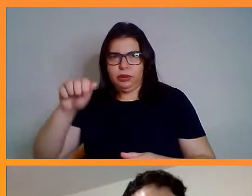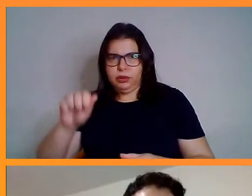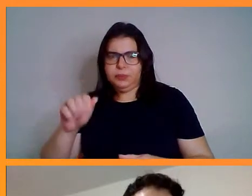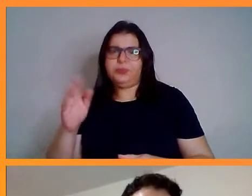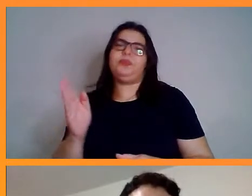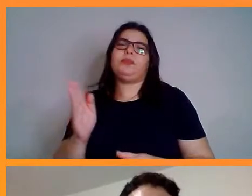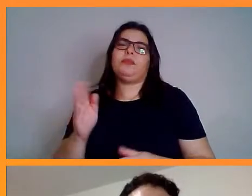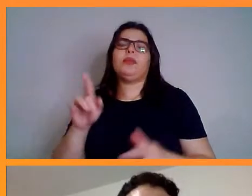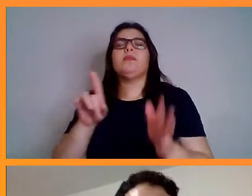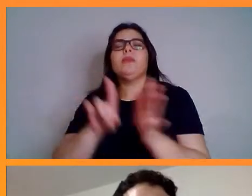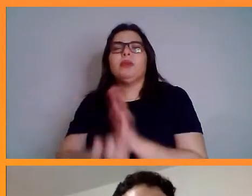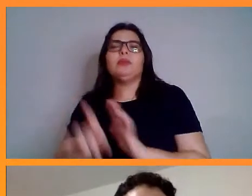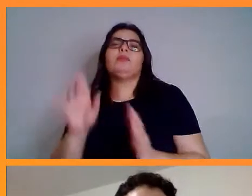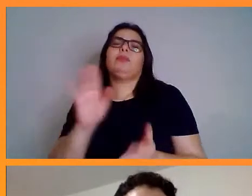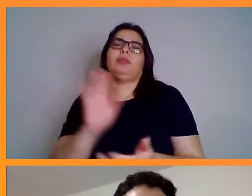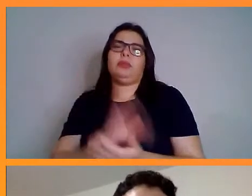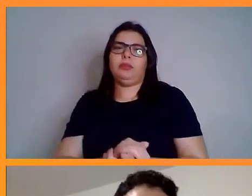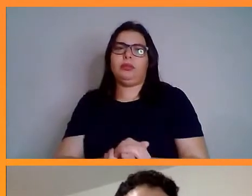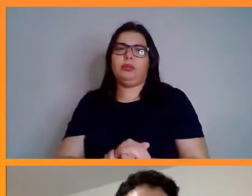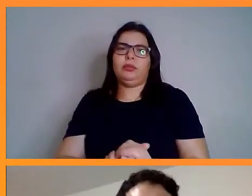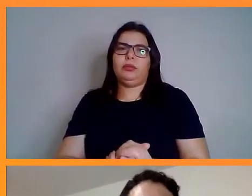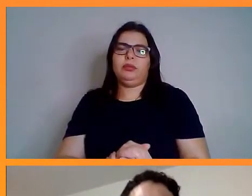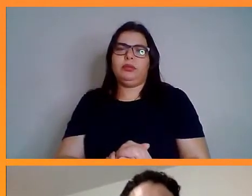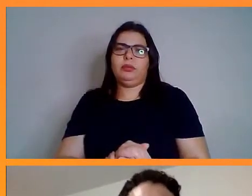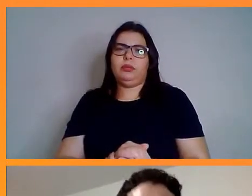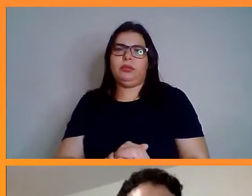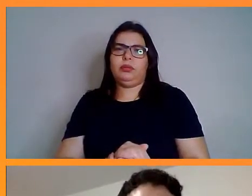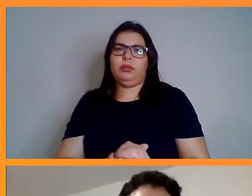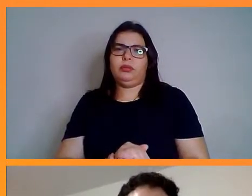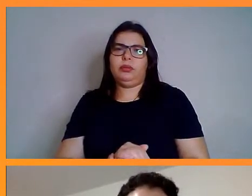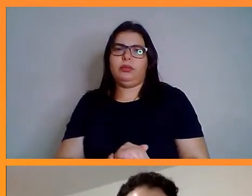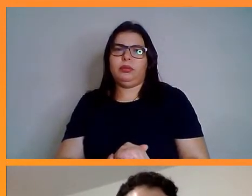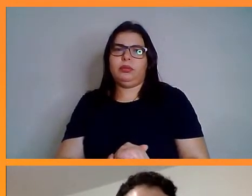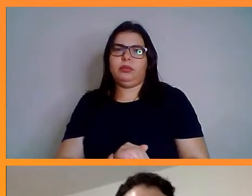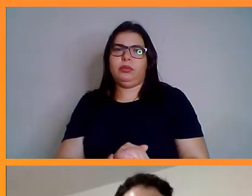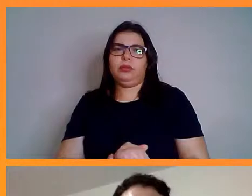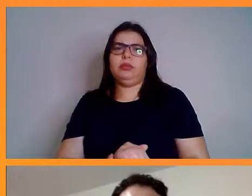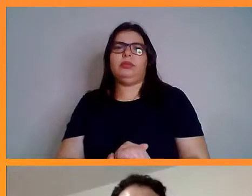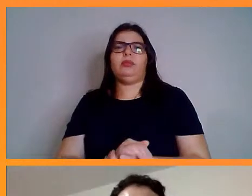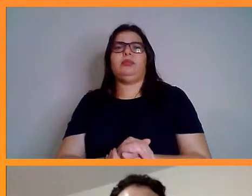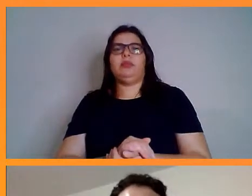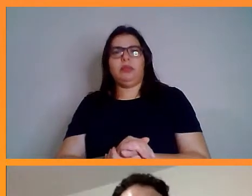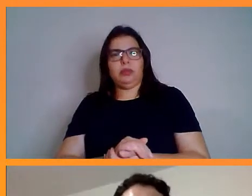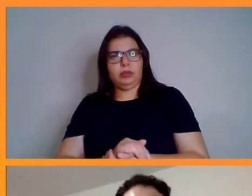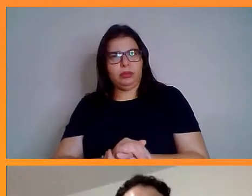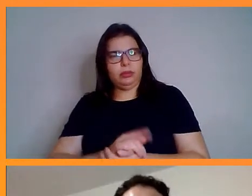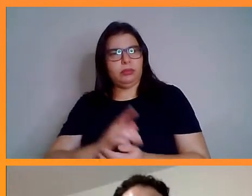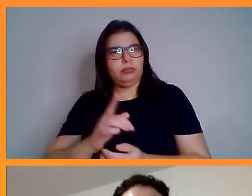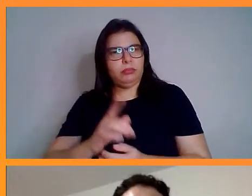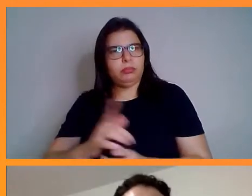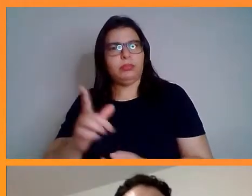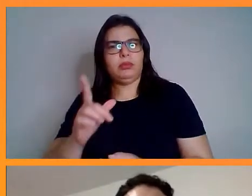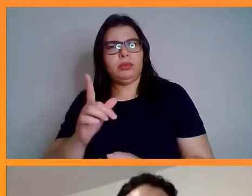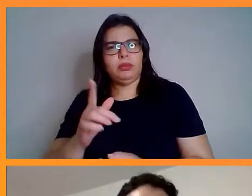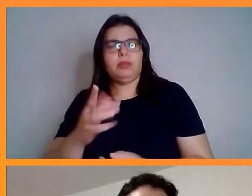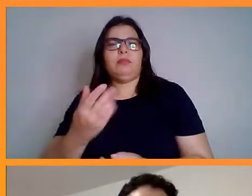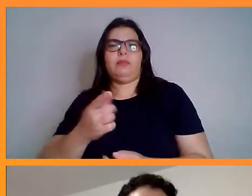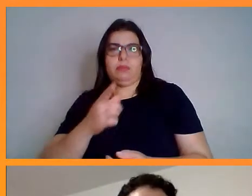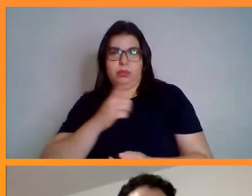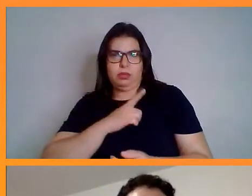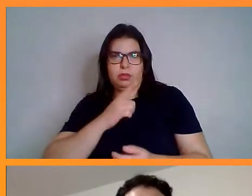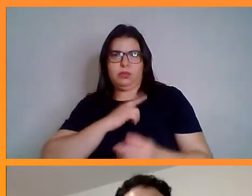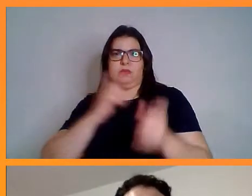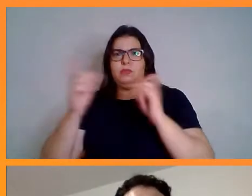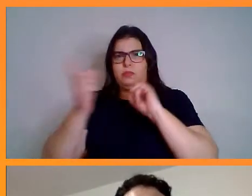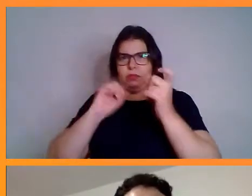Ana Beatriz. O professor Jamberg fala... Marcelo, existe uma discussão muito grande quanto ao aspecto ético